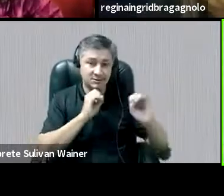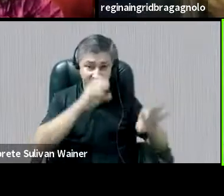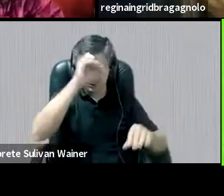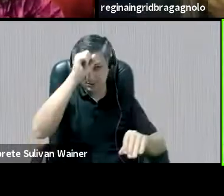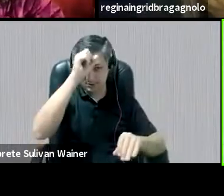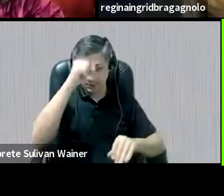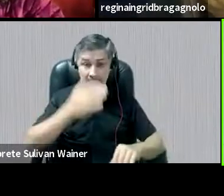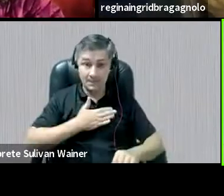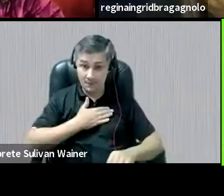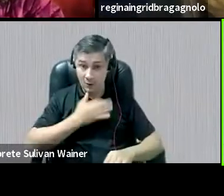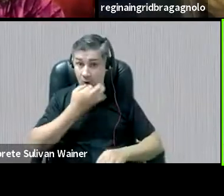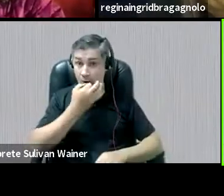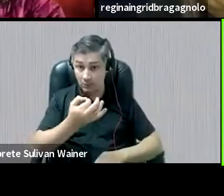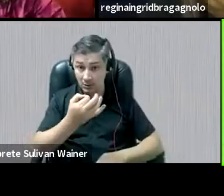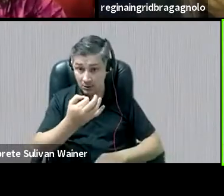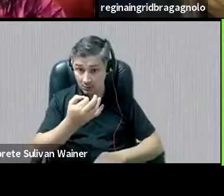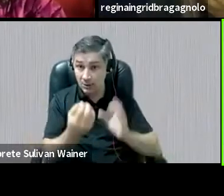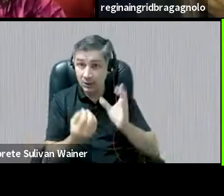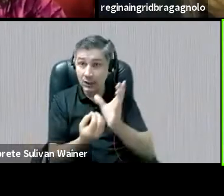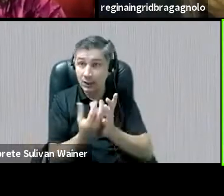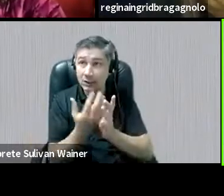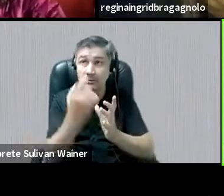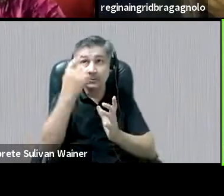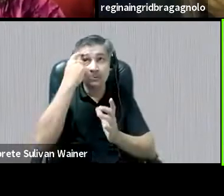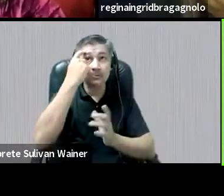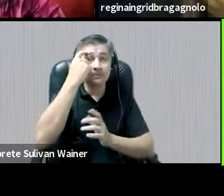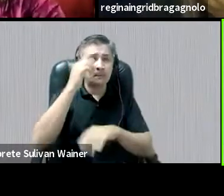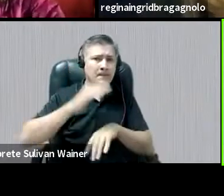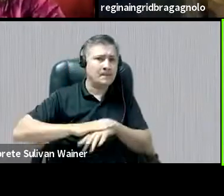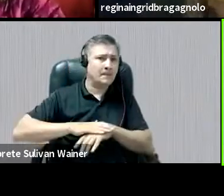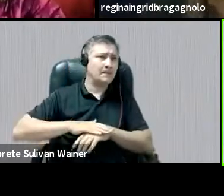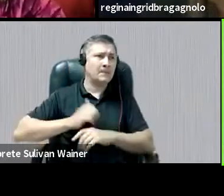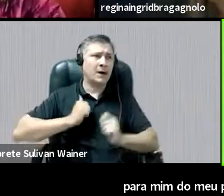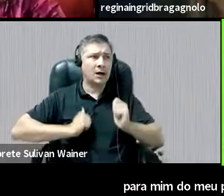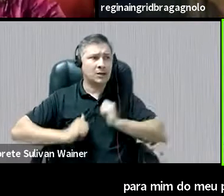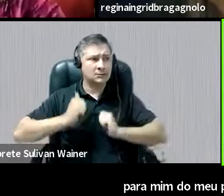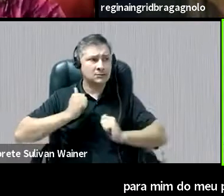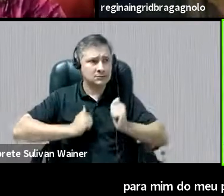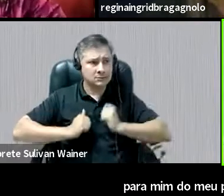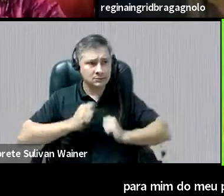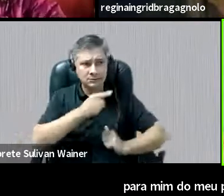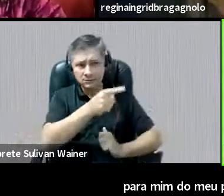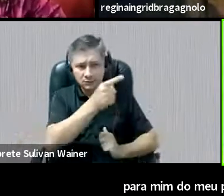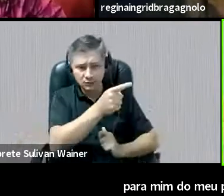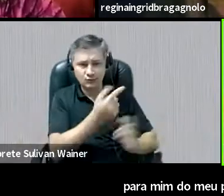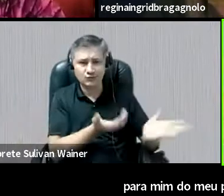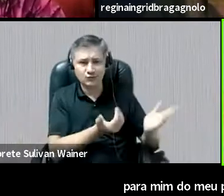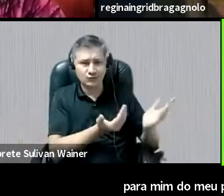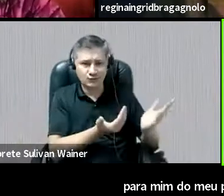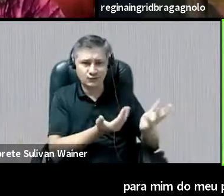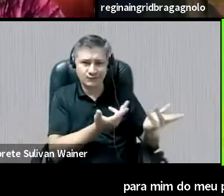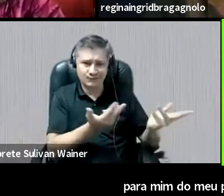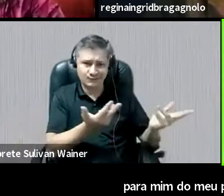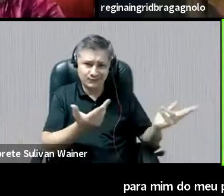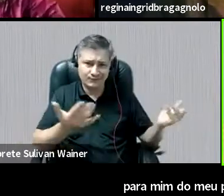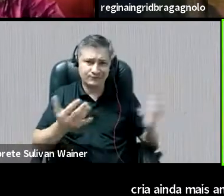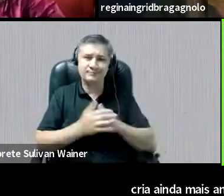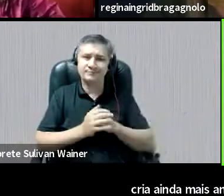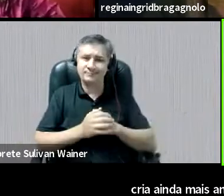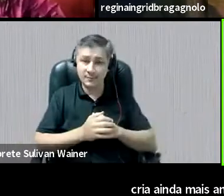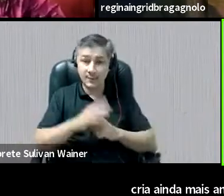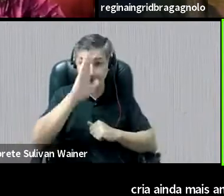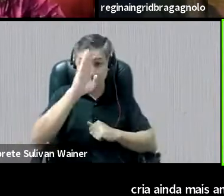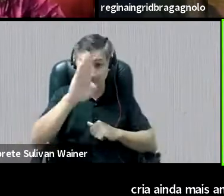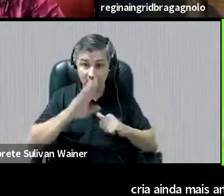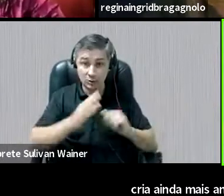mim, do meu ponto de vista, cria ainda mais angústias, né, nesses adolescentes, e sobretudo nos adolescentes que estão